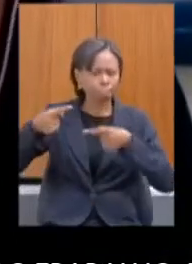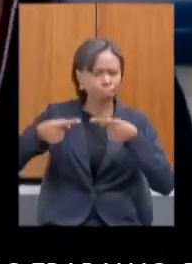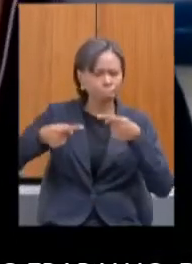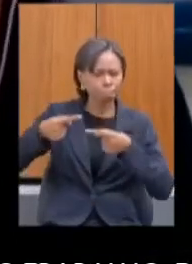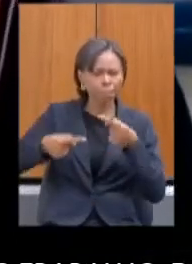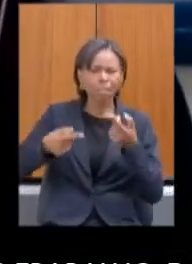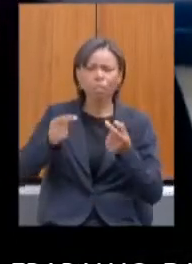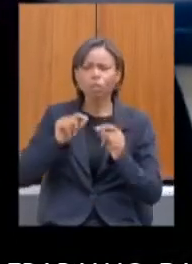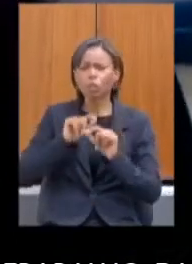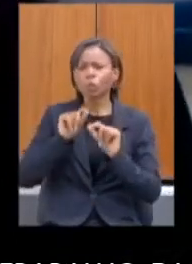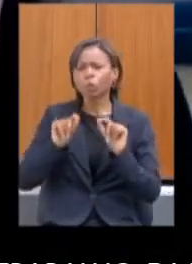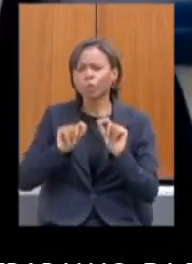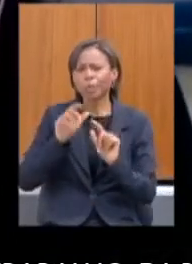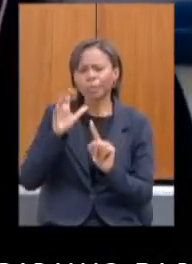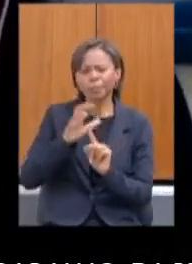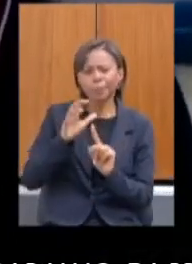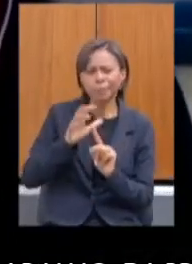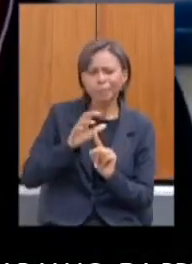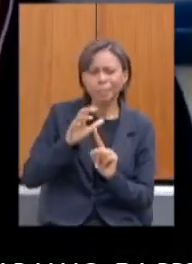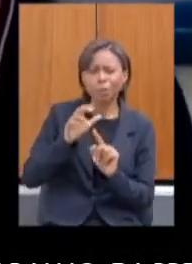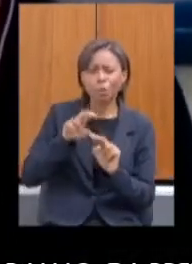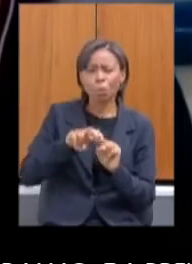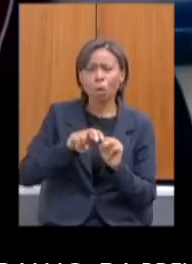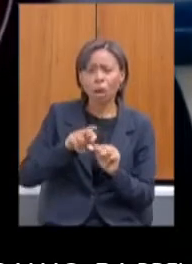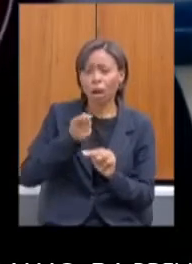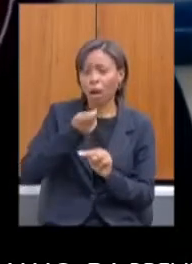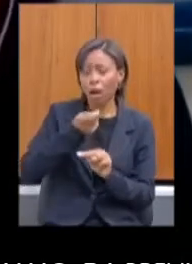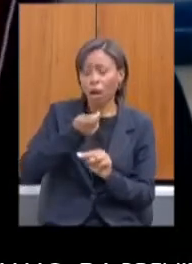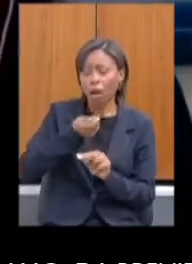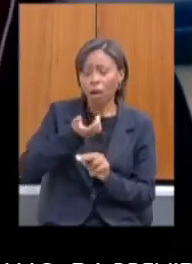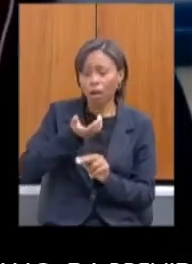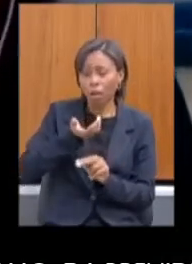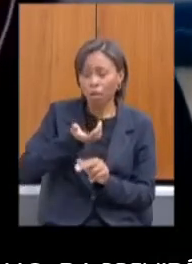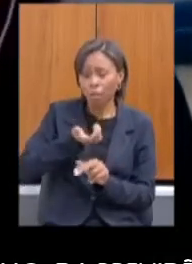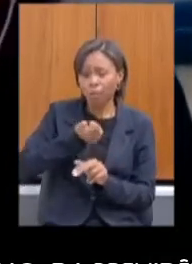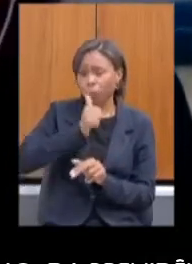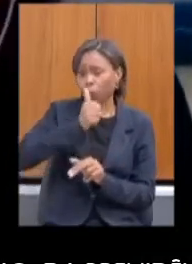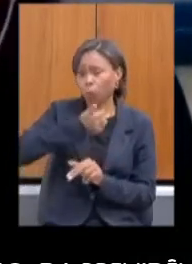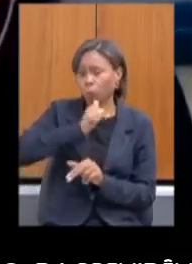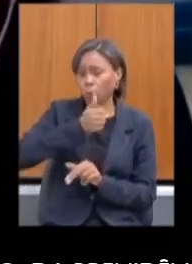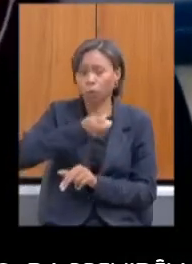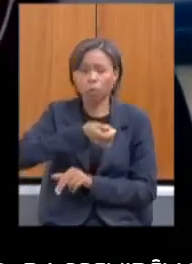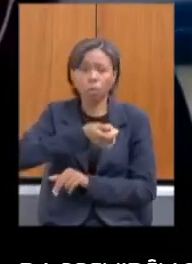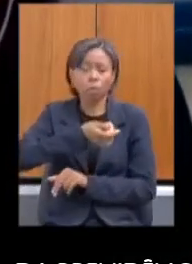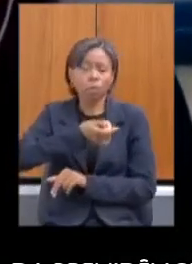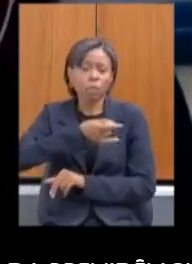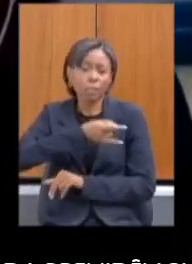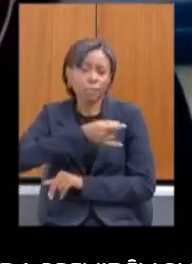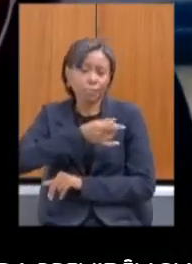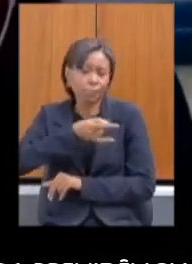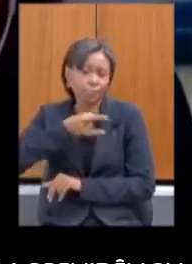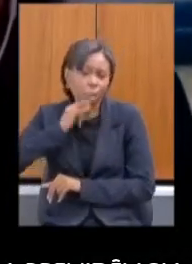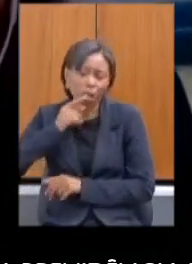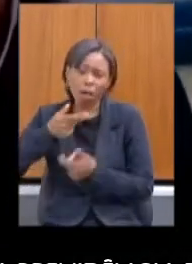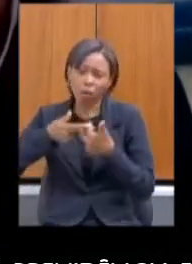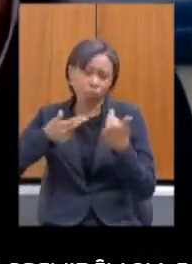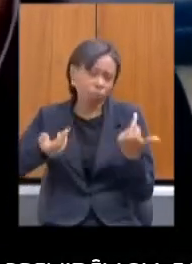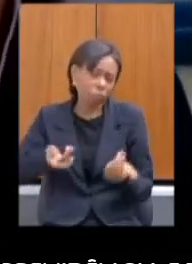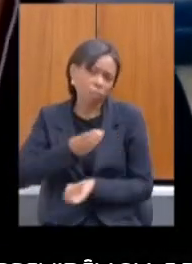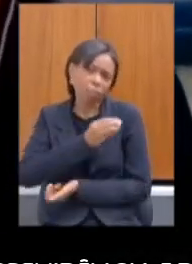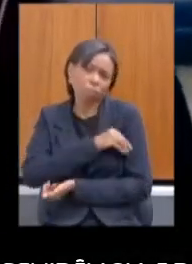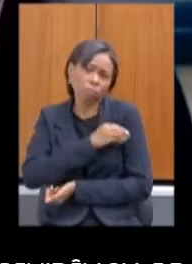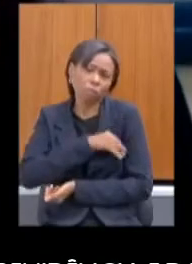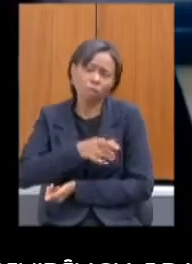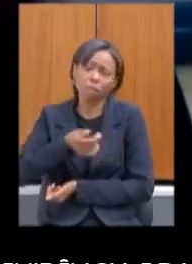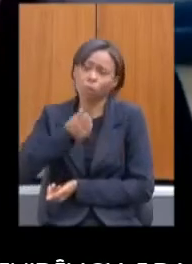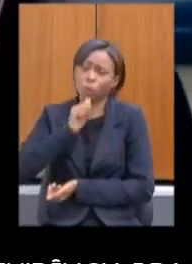do consumo de álcool agora na pandemia que aumentou e perguntei o que foi feito e o